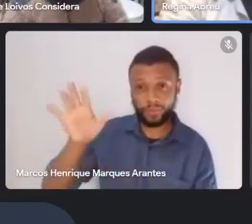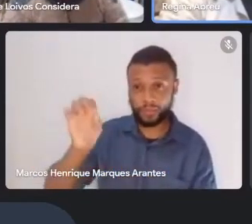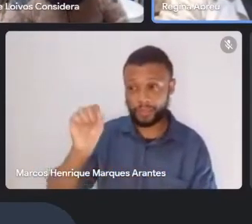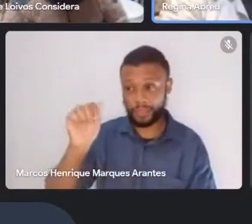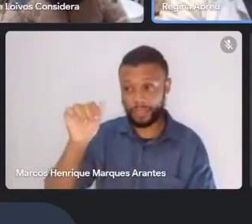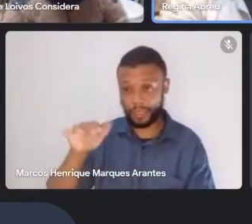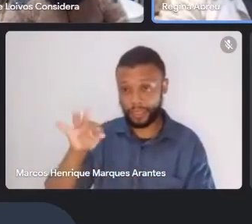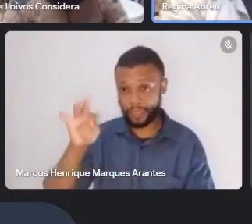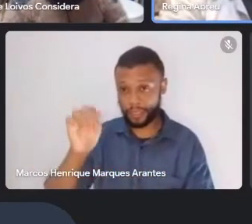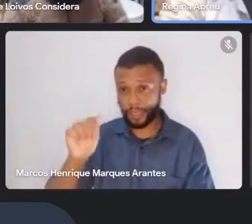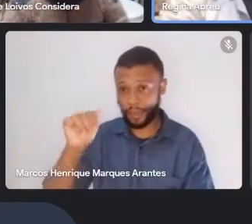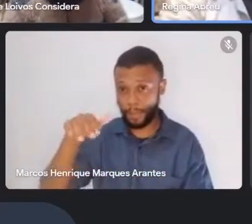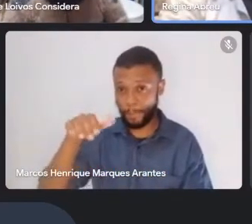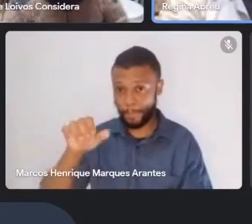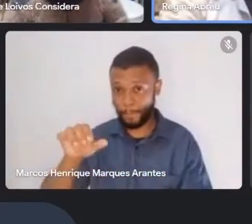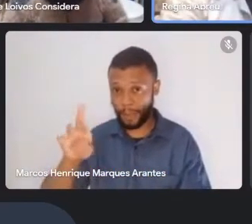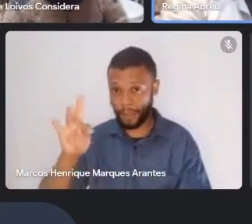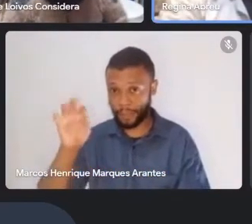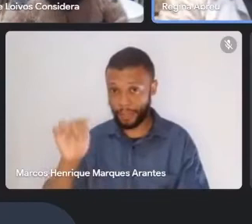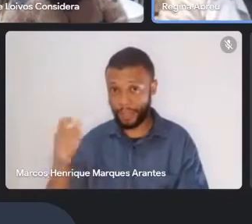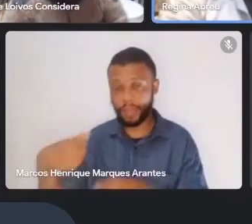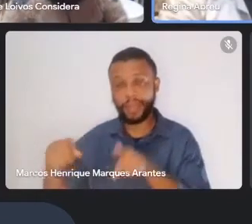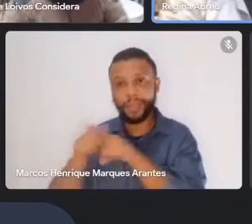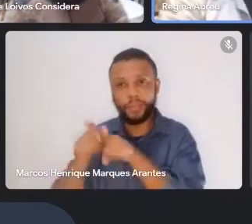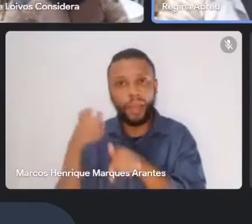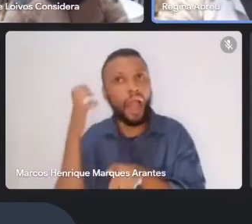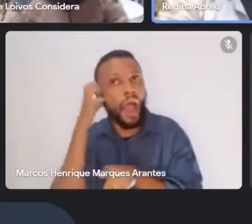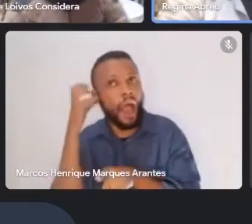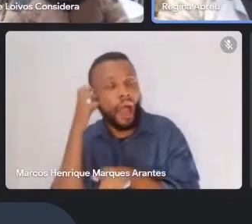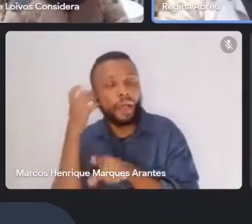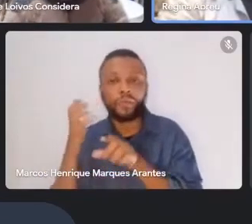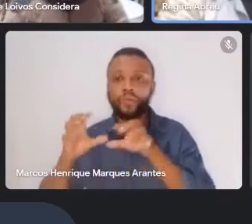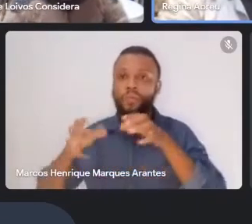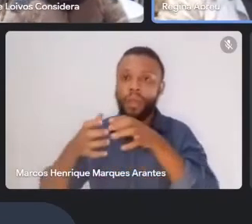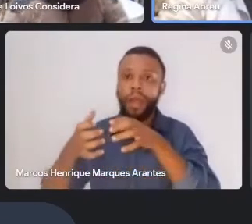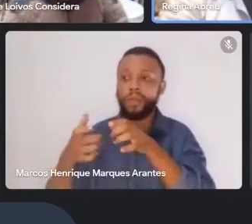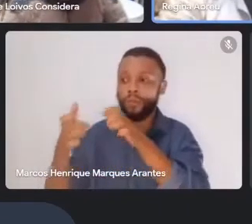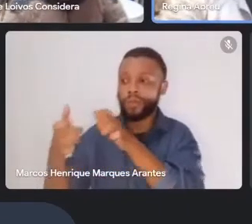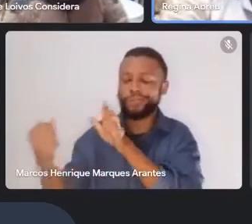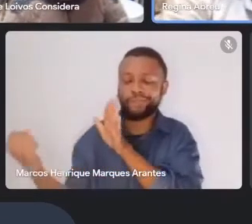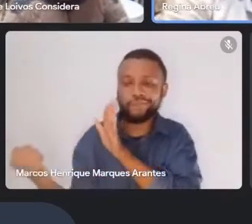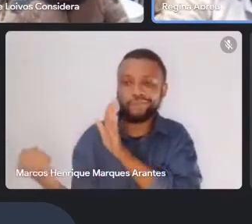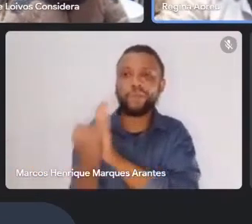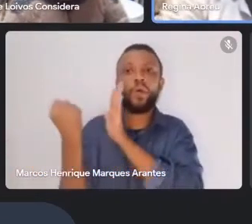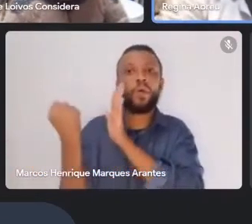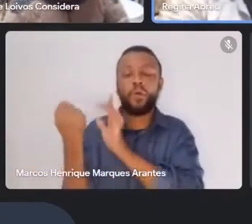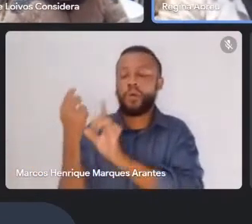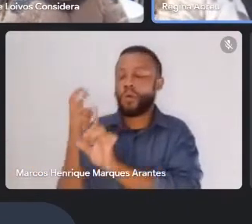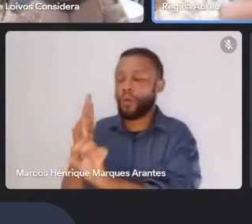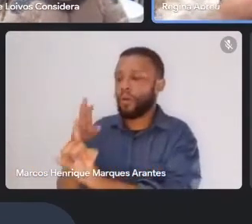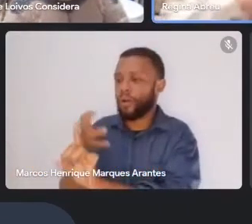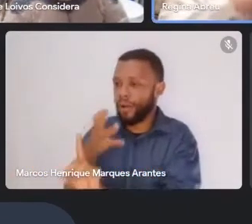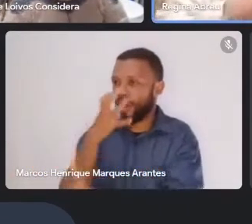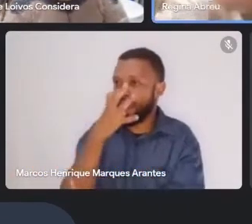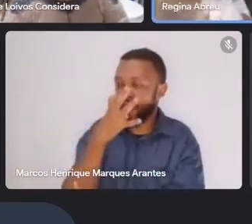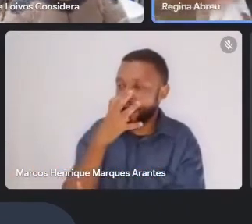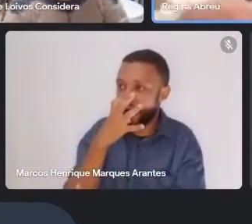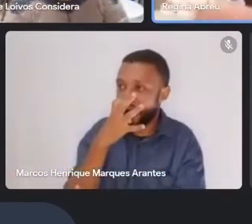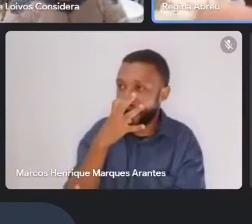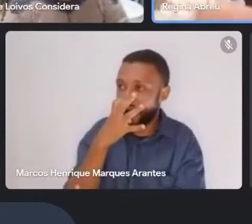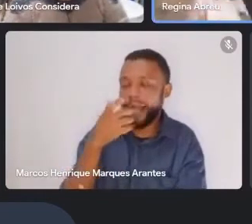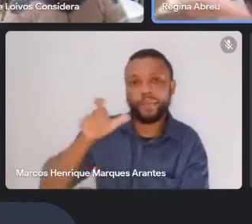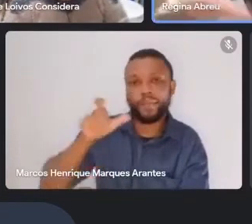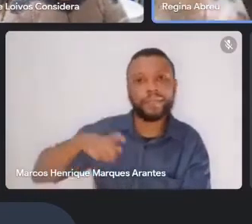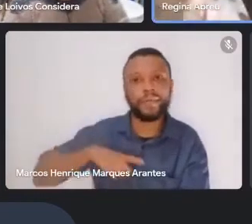a rádio comunitária era um lugar, assim, muito emblemático, né? Onde eles também admiravam aquelas pessoas que estavam por trás da